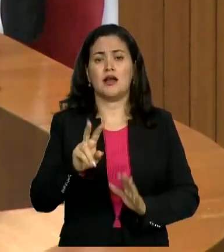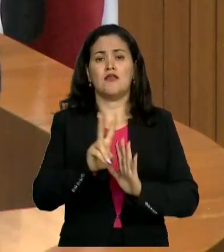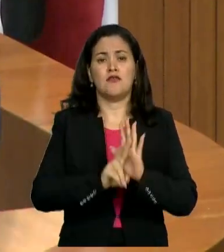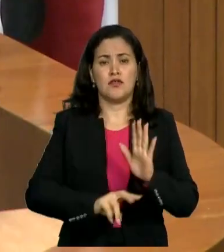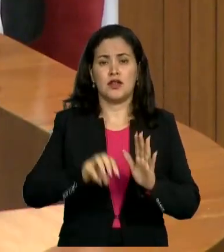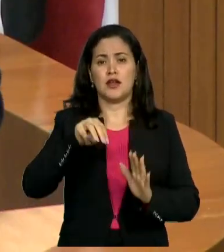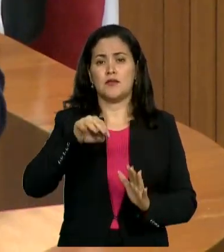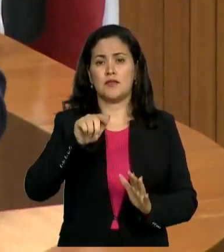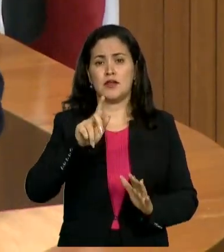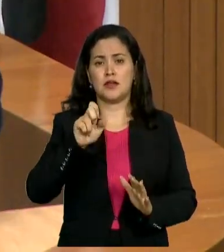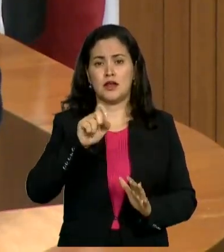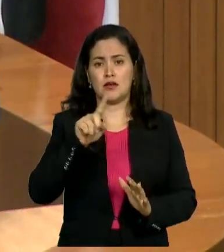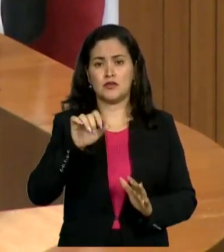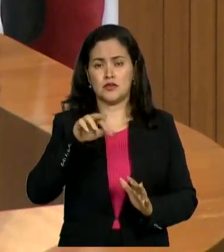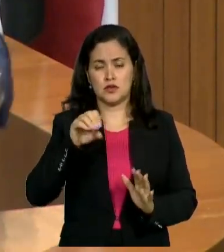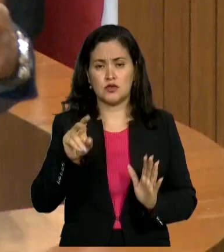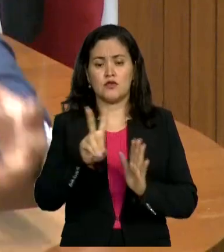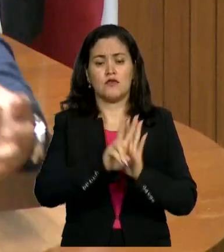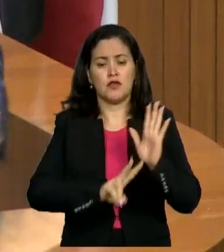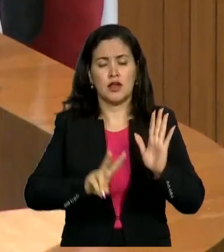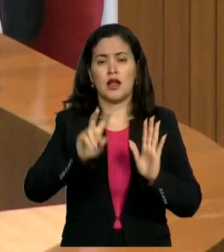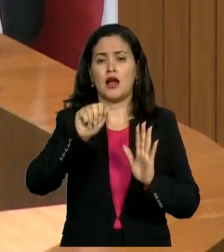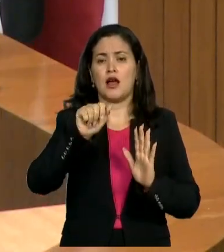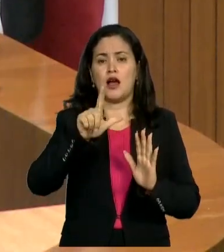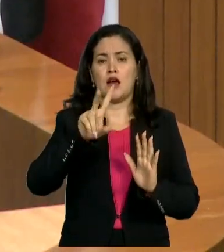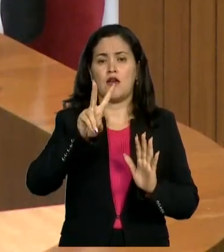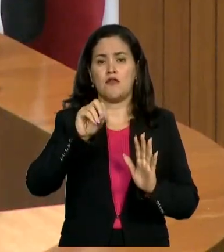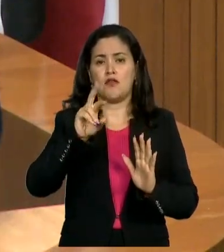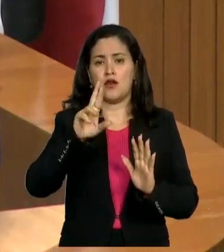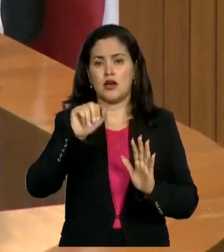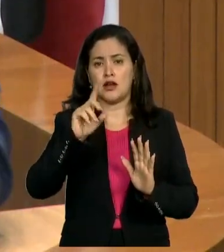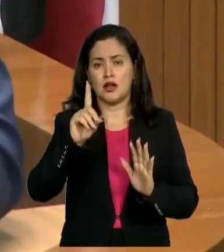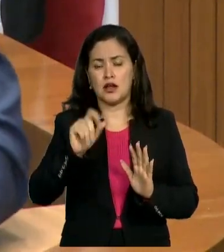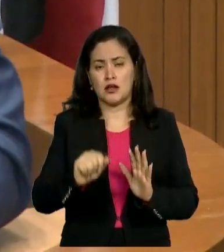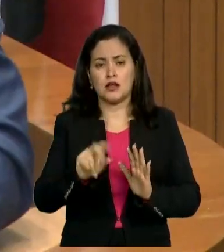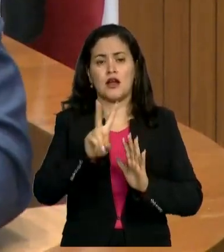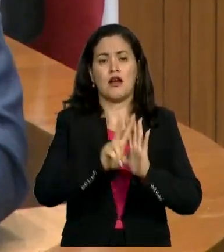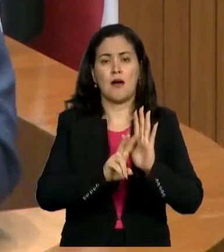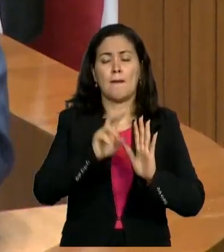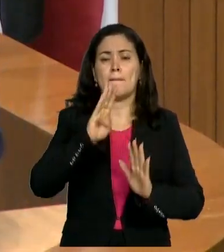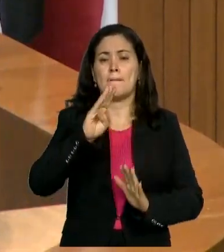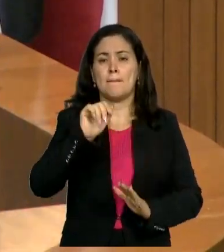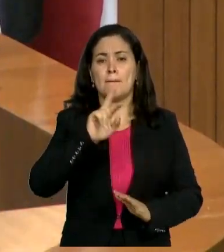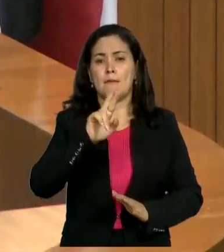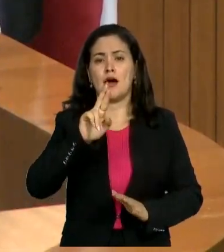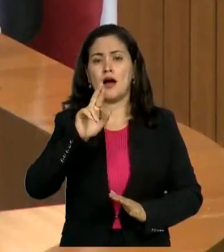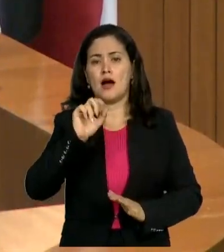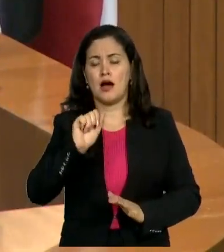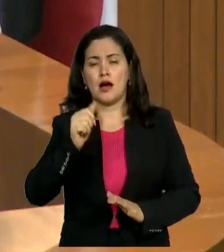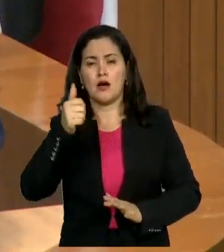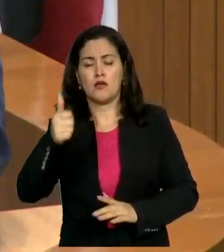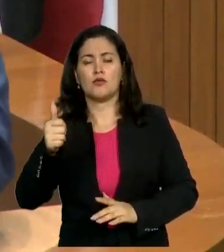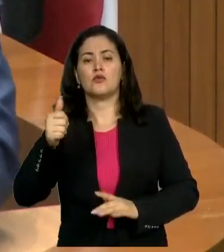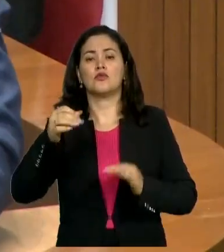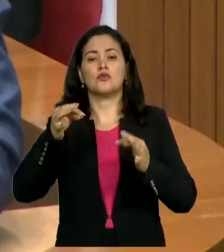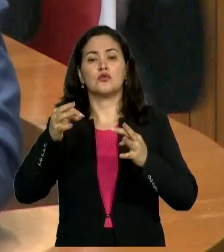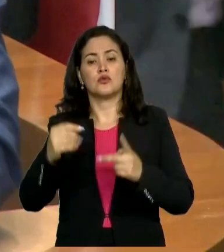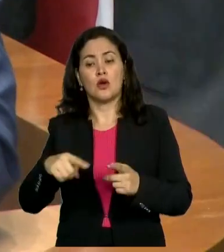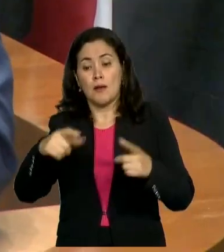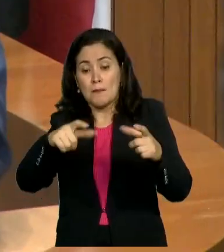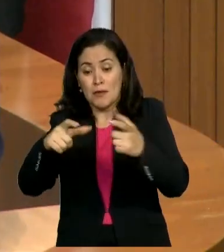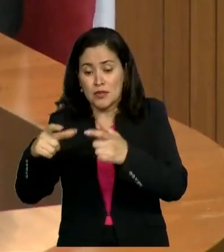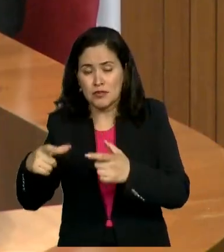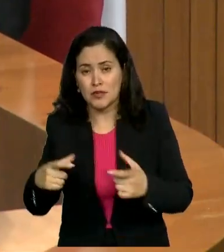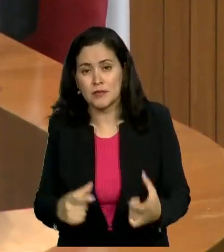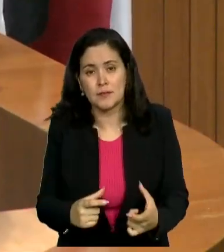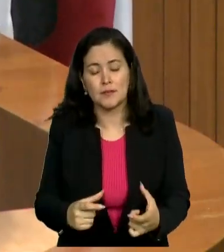Alvorada, Nova Barra, são atendidos pela prefeitura. Então, eu quero fazer a justiça à equipe da Caema, que está lá na Barra